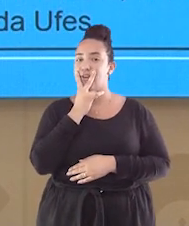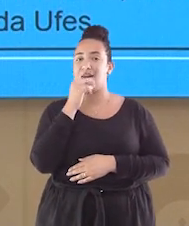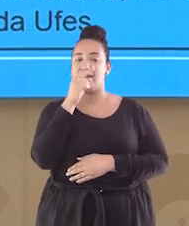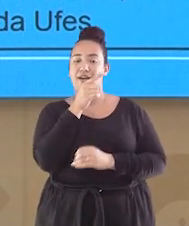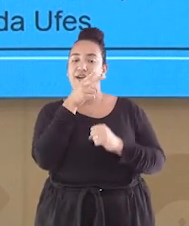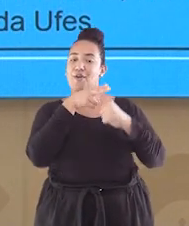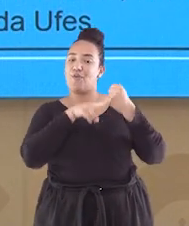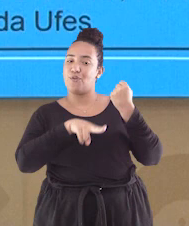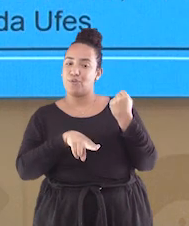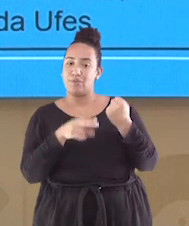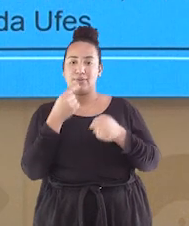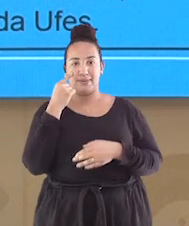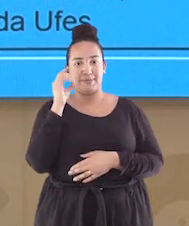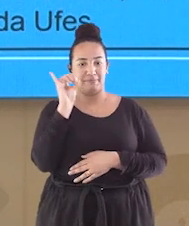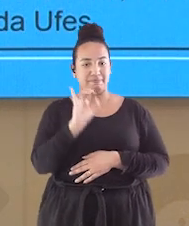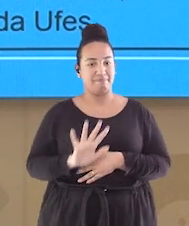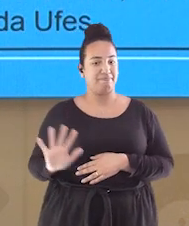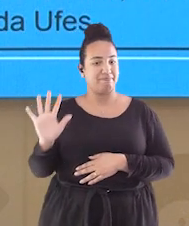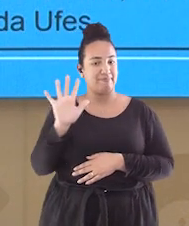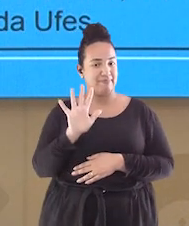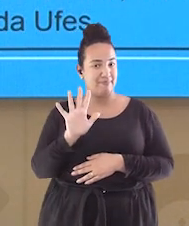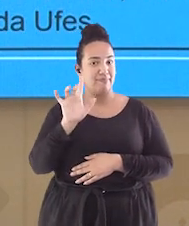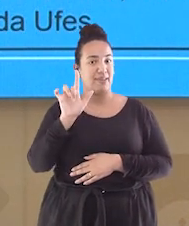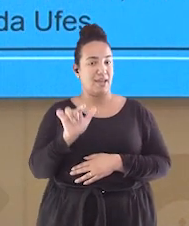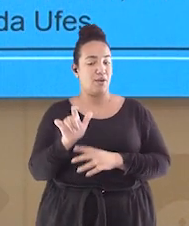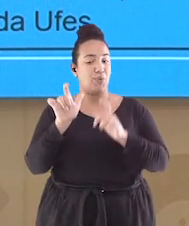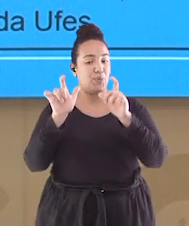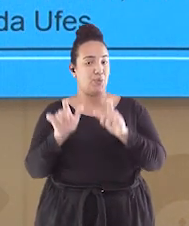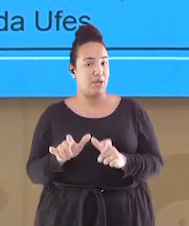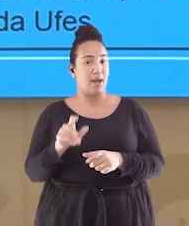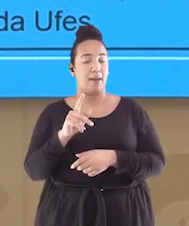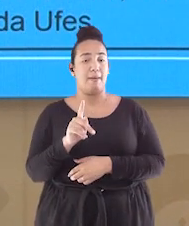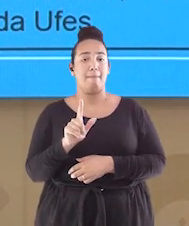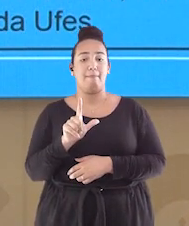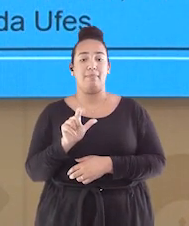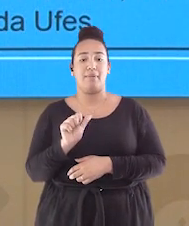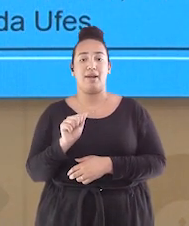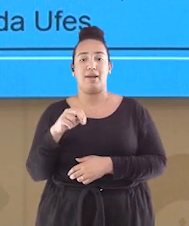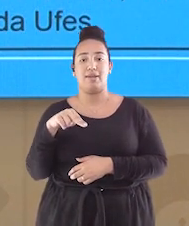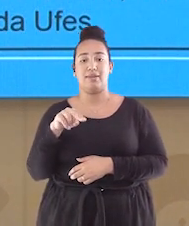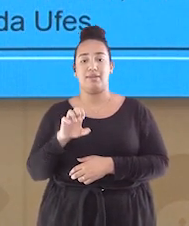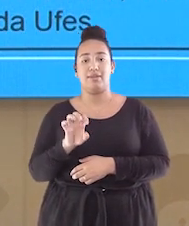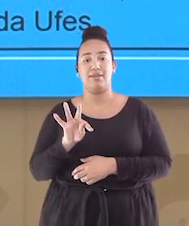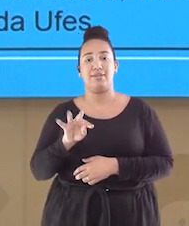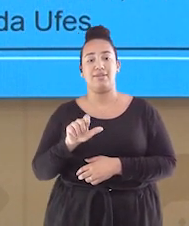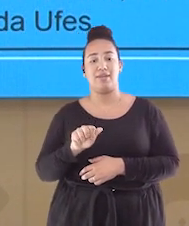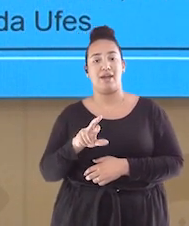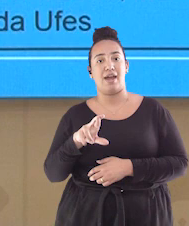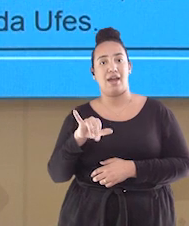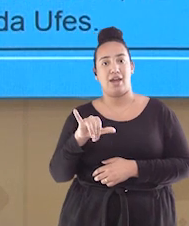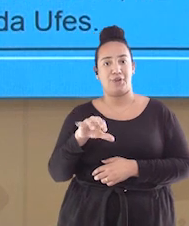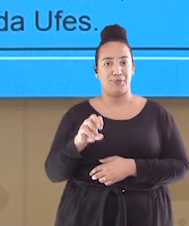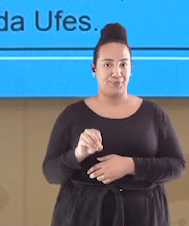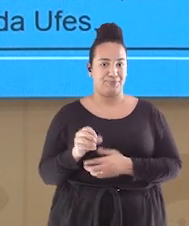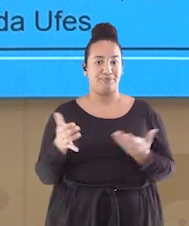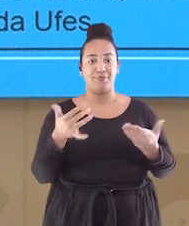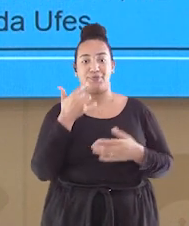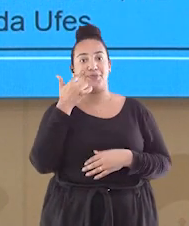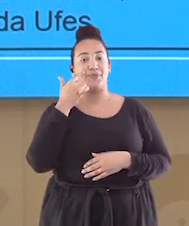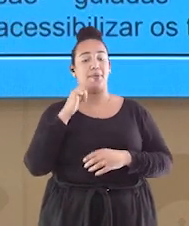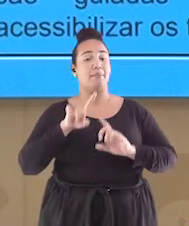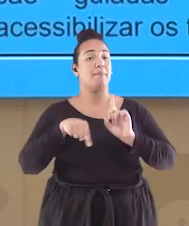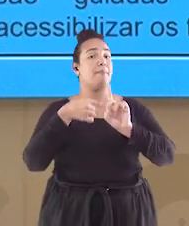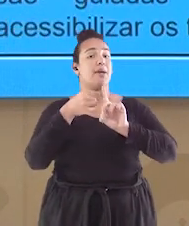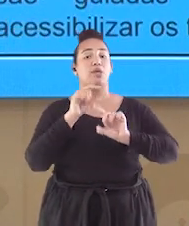Veja que aqui tem uma imagem. Este aqui é o planetário que fica localizado na URFIS. Vamos ver o que mais tem nessa